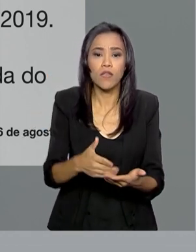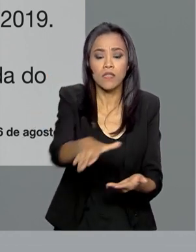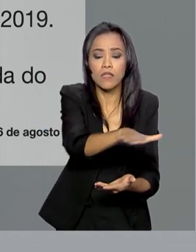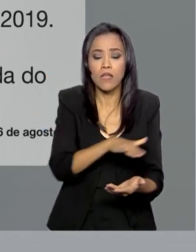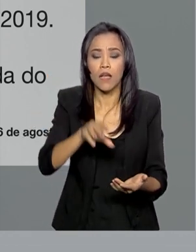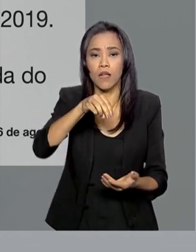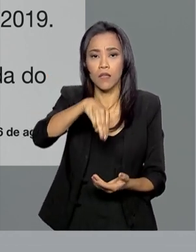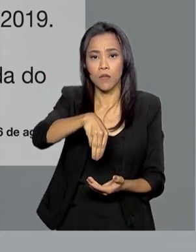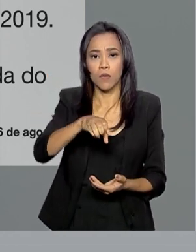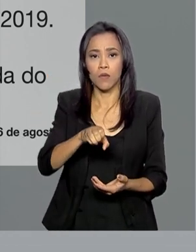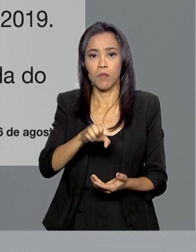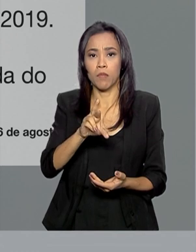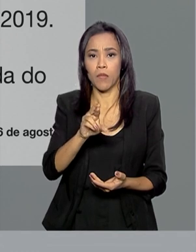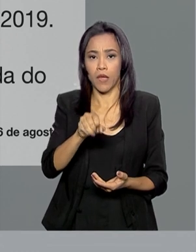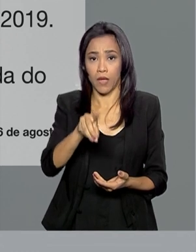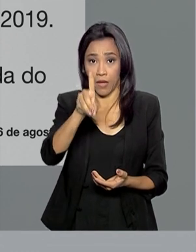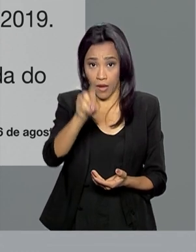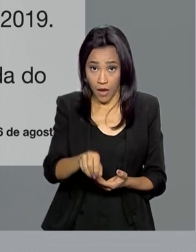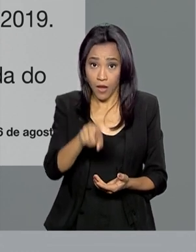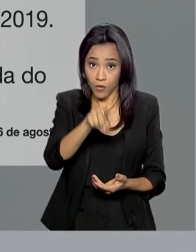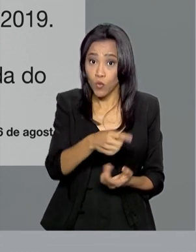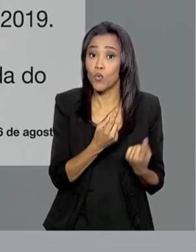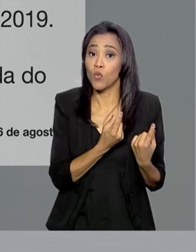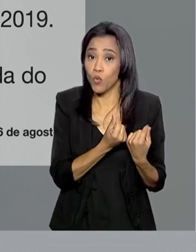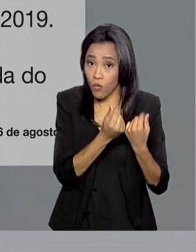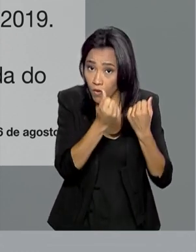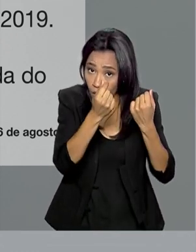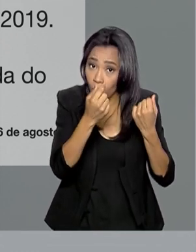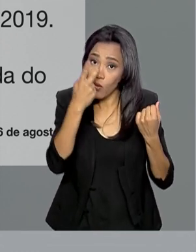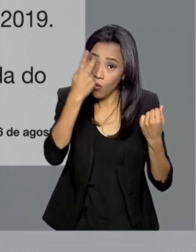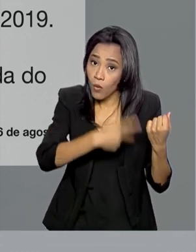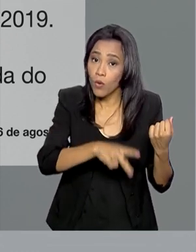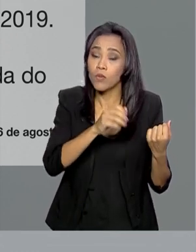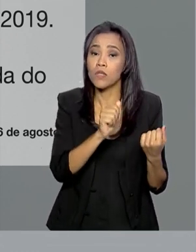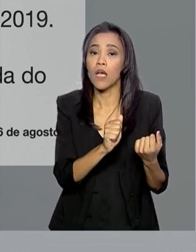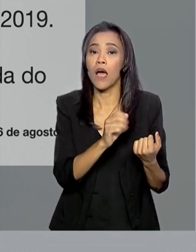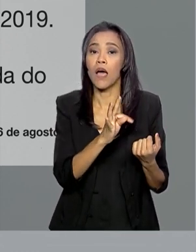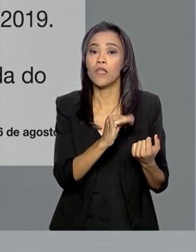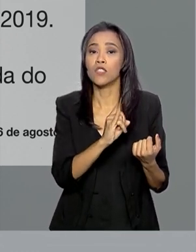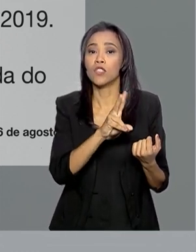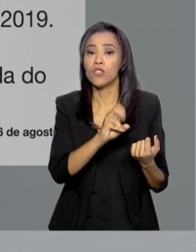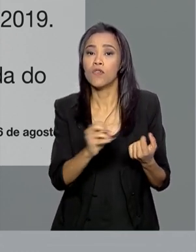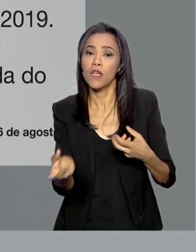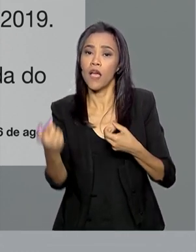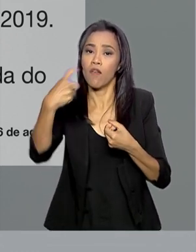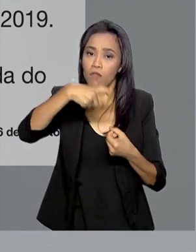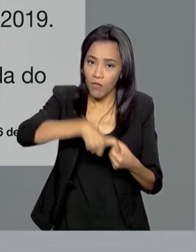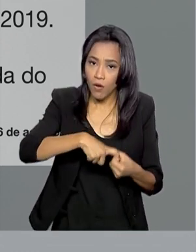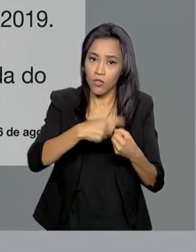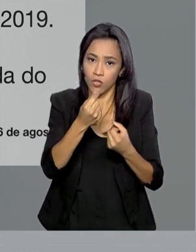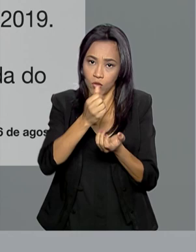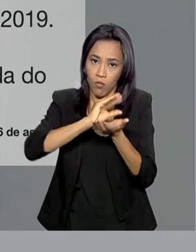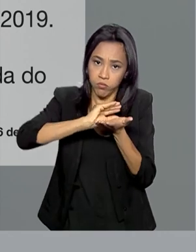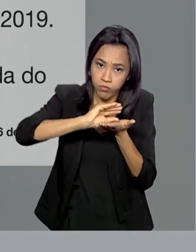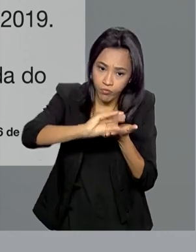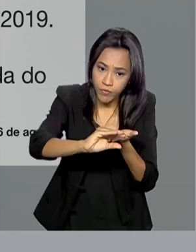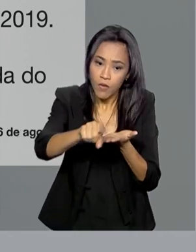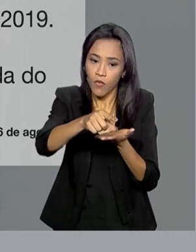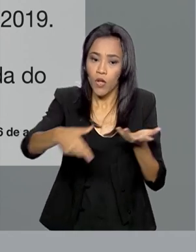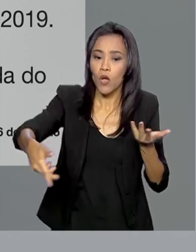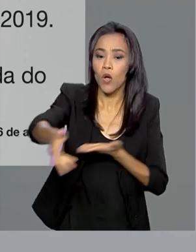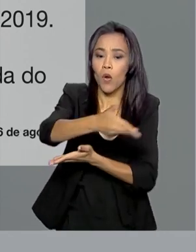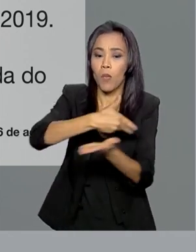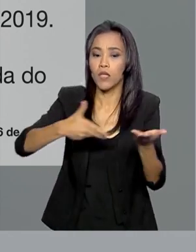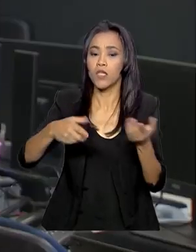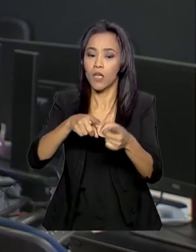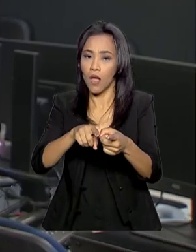concessões do valor de nossos ativos e da retomada dos investimentos. A postagem também foi compartilhada pelo